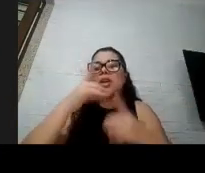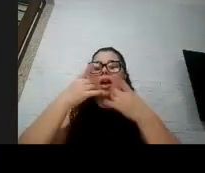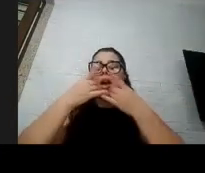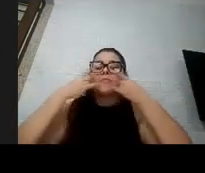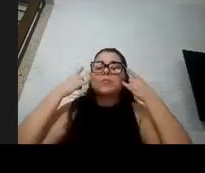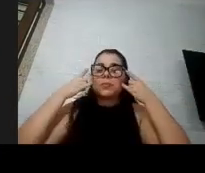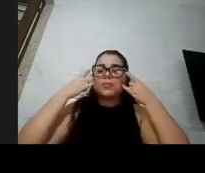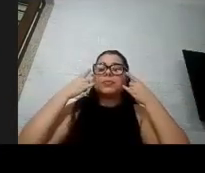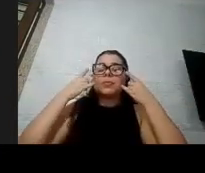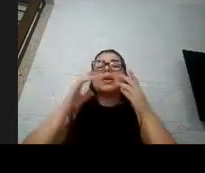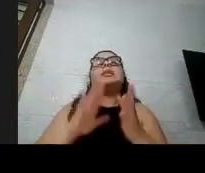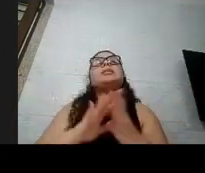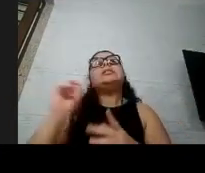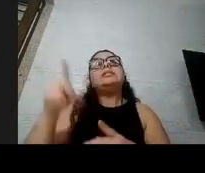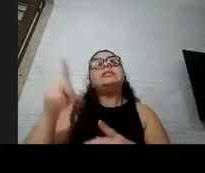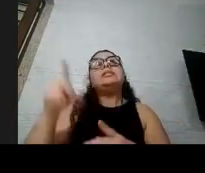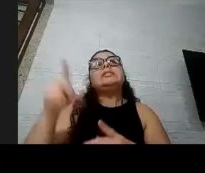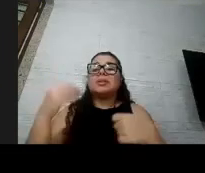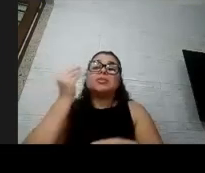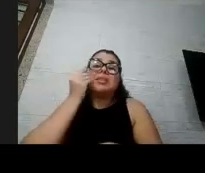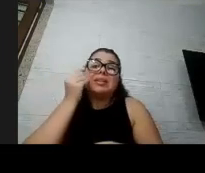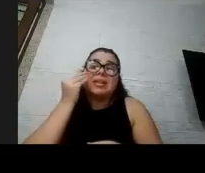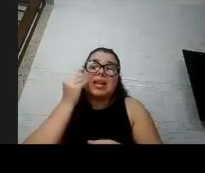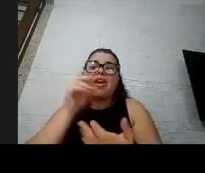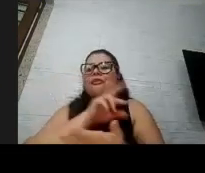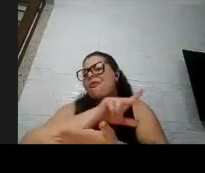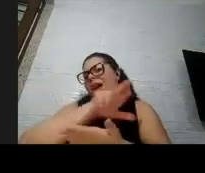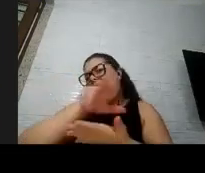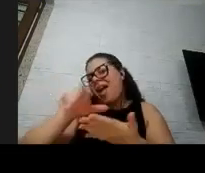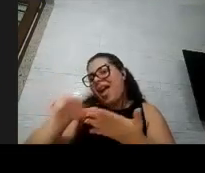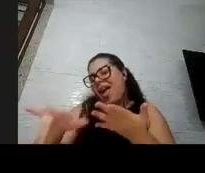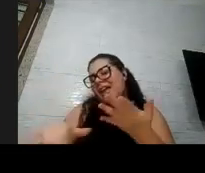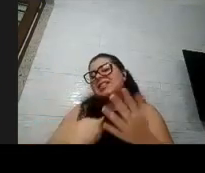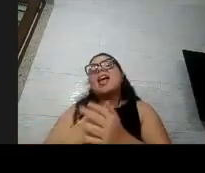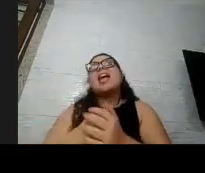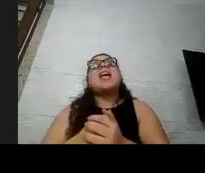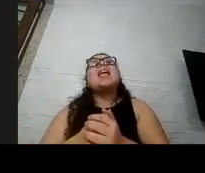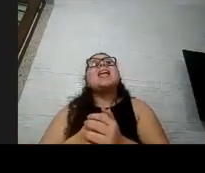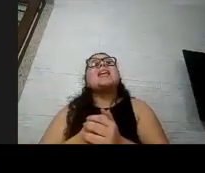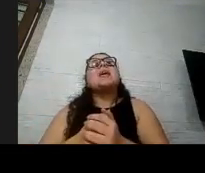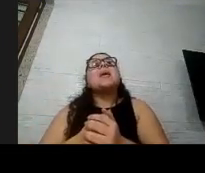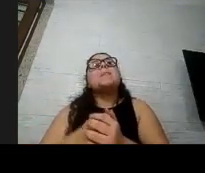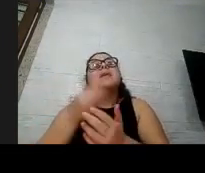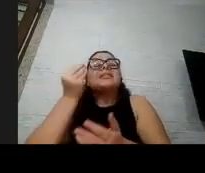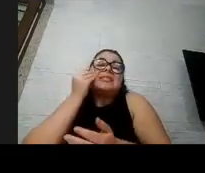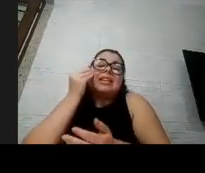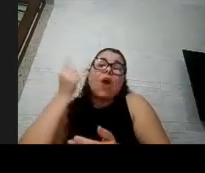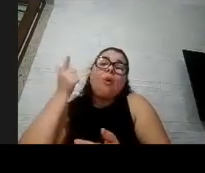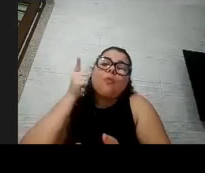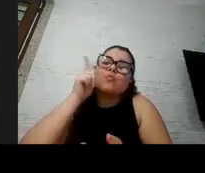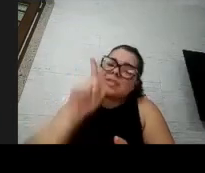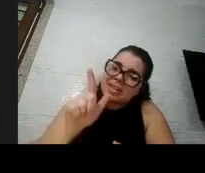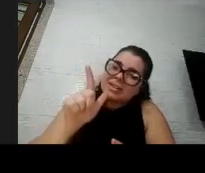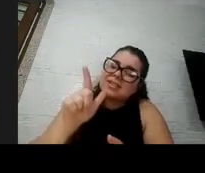estratégias vários modelos várias estampas várias cores às vezes para poder conseguir essa